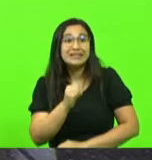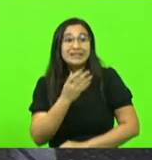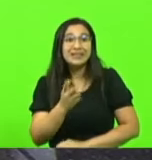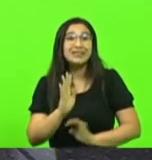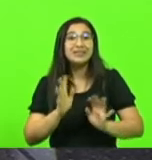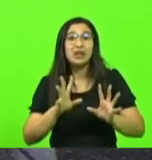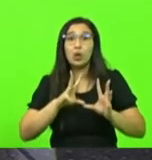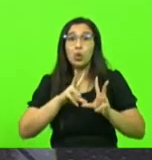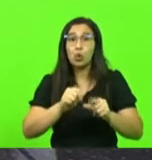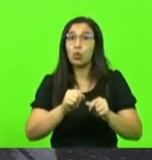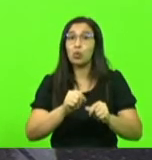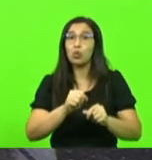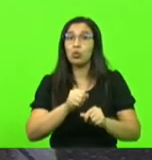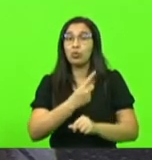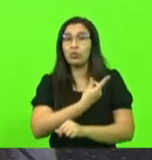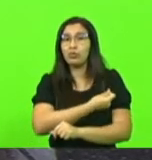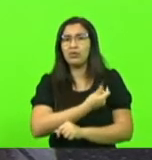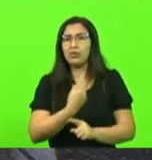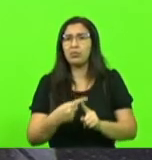vacinada?